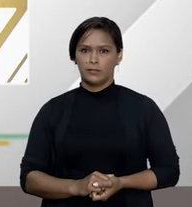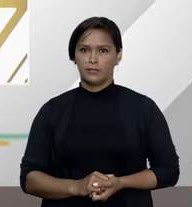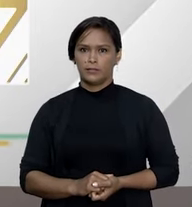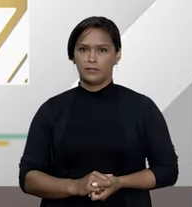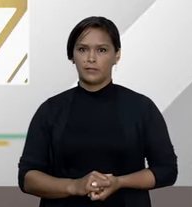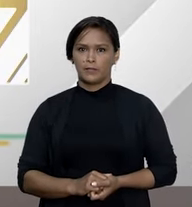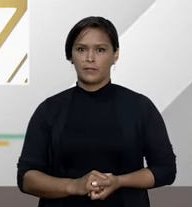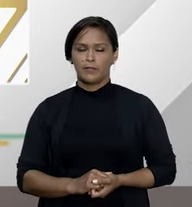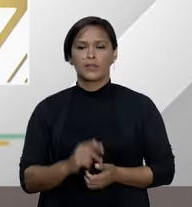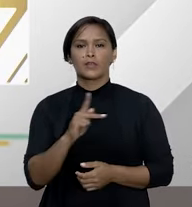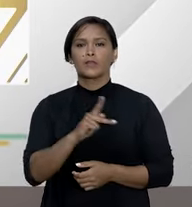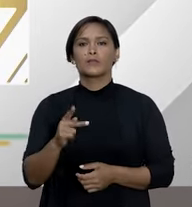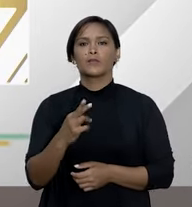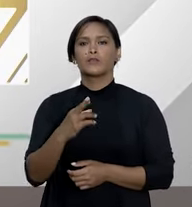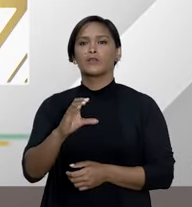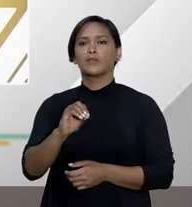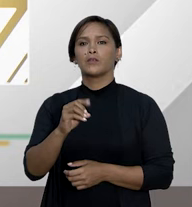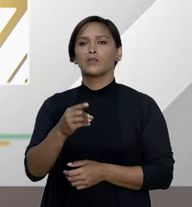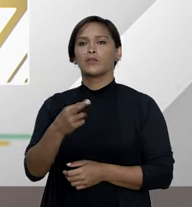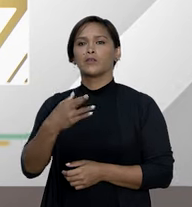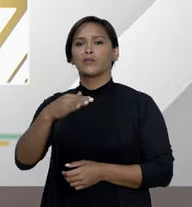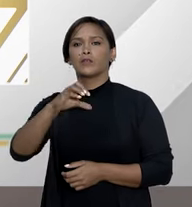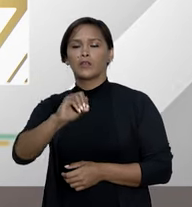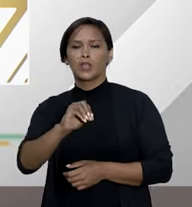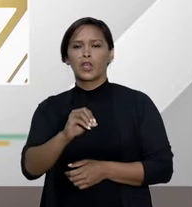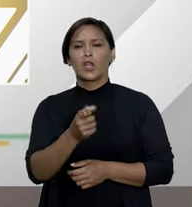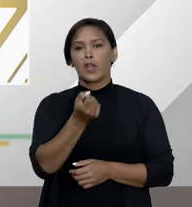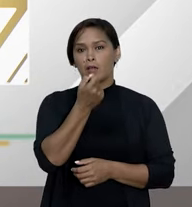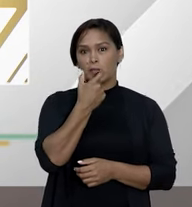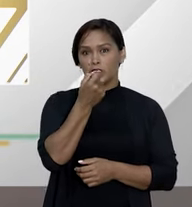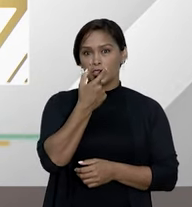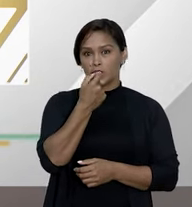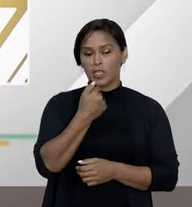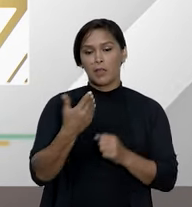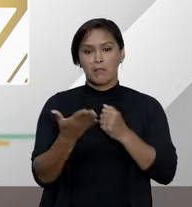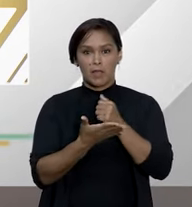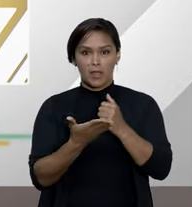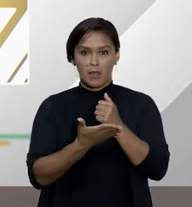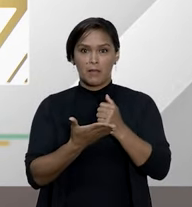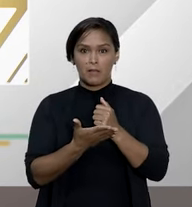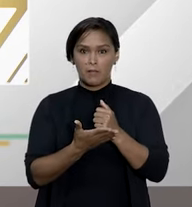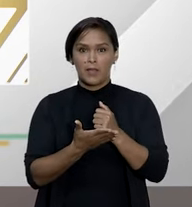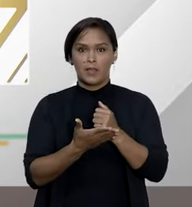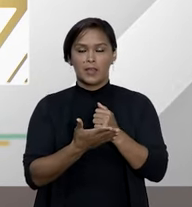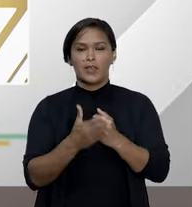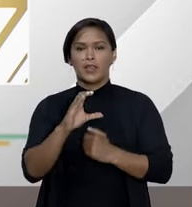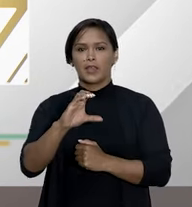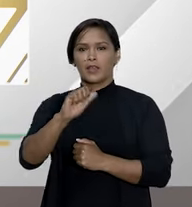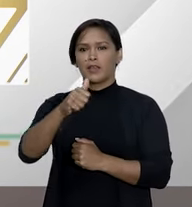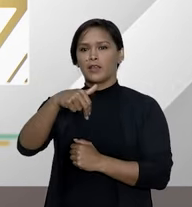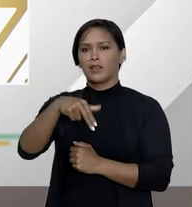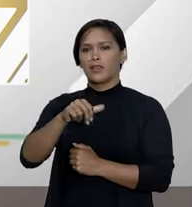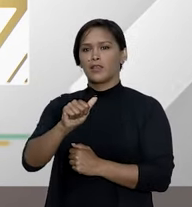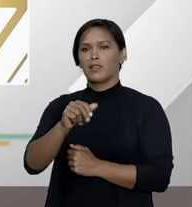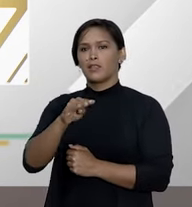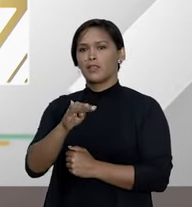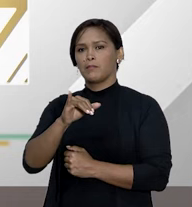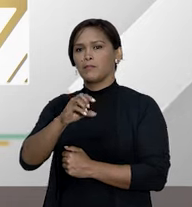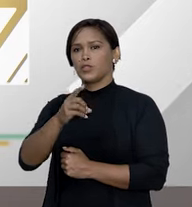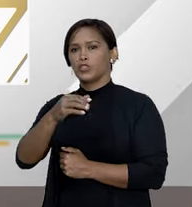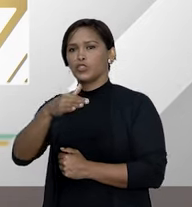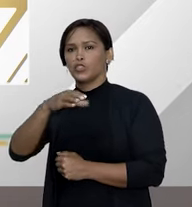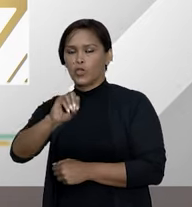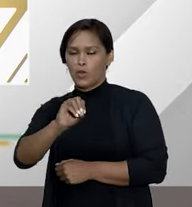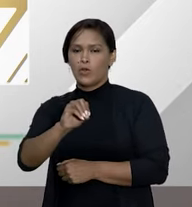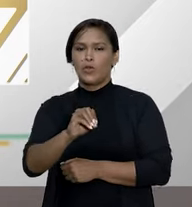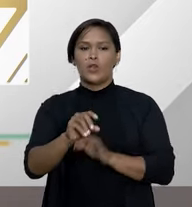e professor Rodrigo em relação a medicamentos cuja base é a substância canabidiol extraída da planta